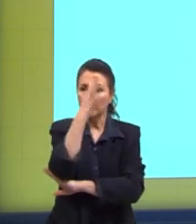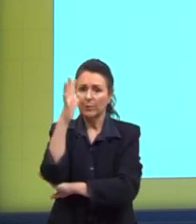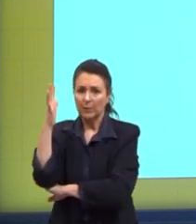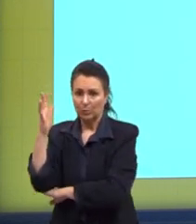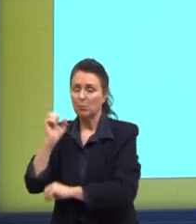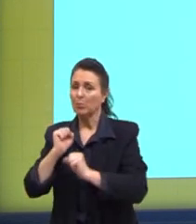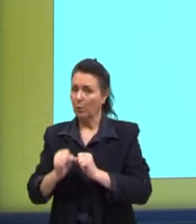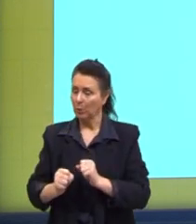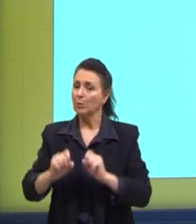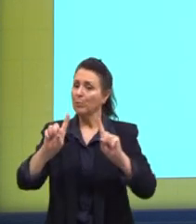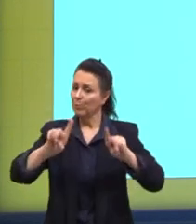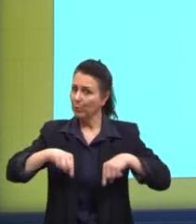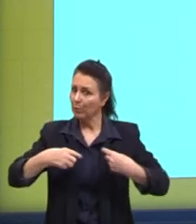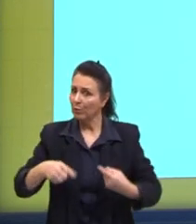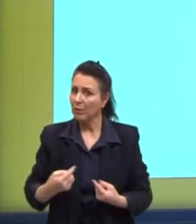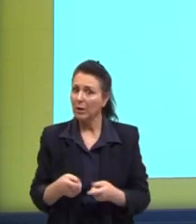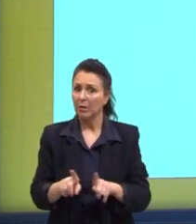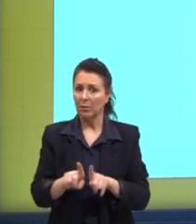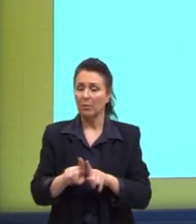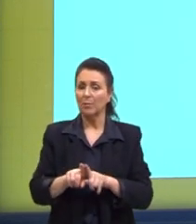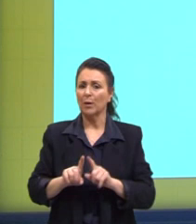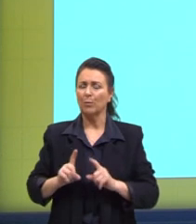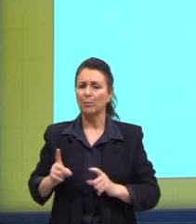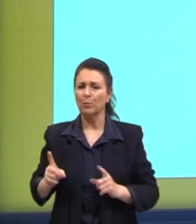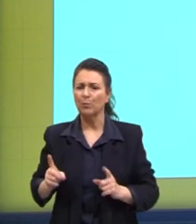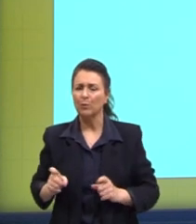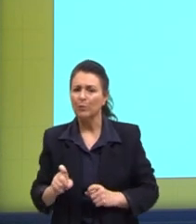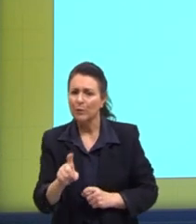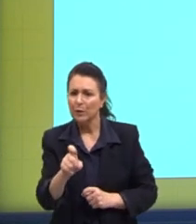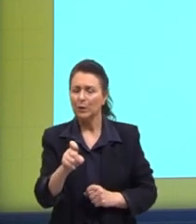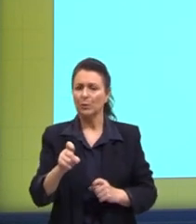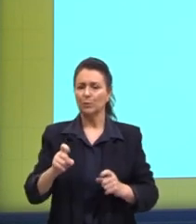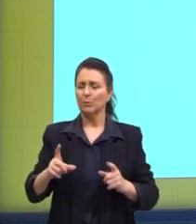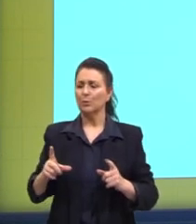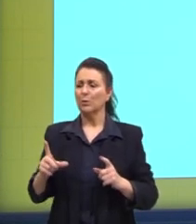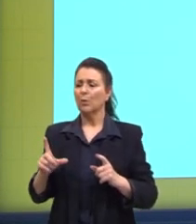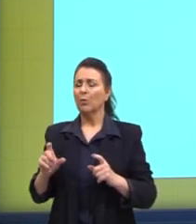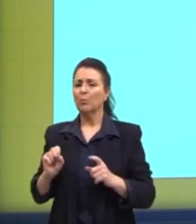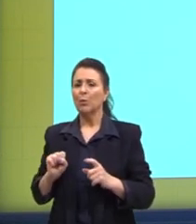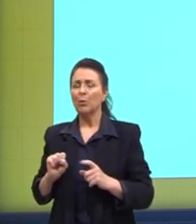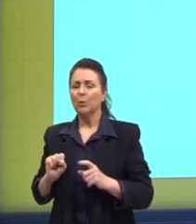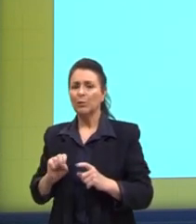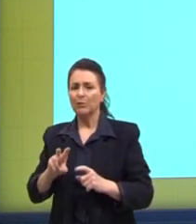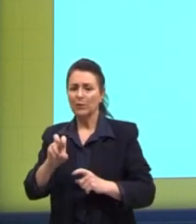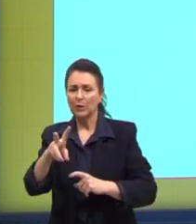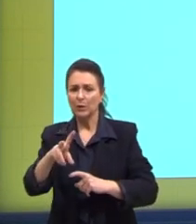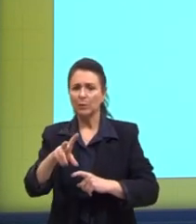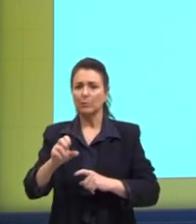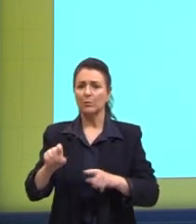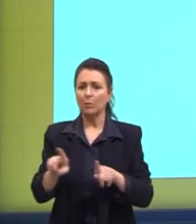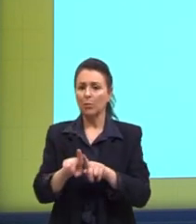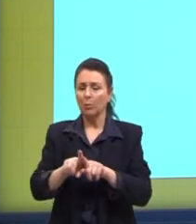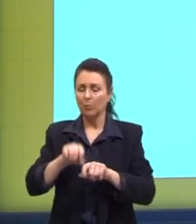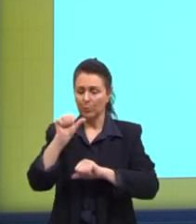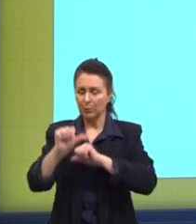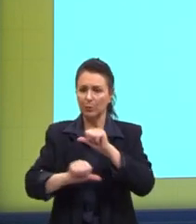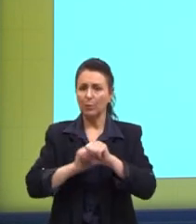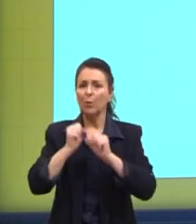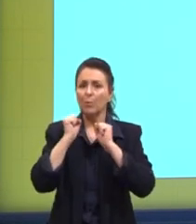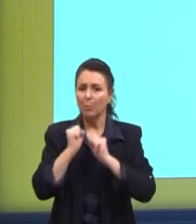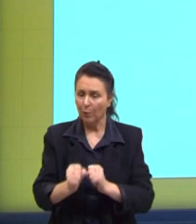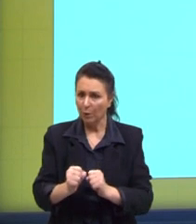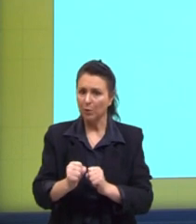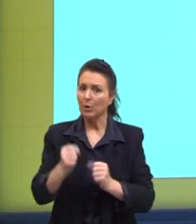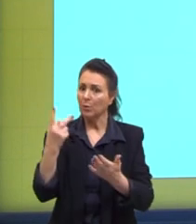ser causada também por vírus, pode ser causada por radiações. Então, essas mutações podem ser ocasionadas por